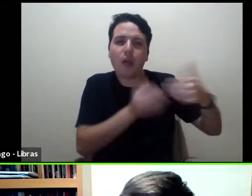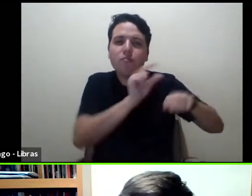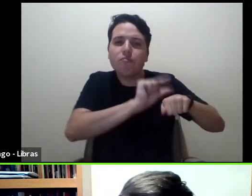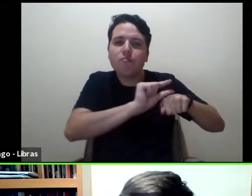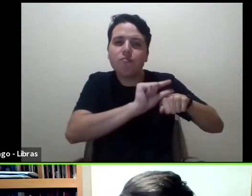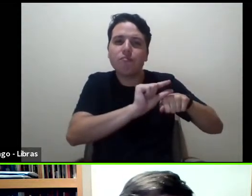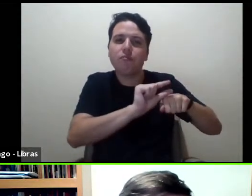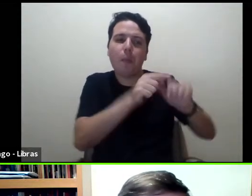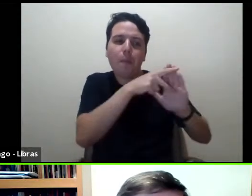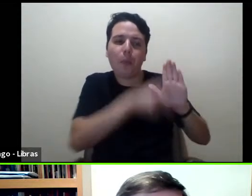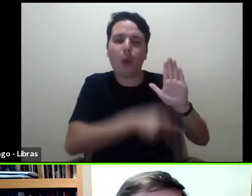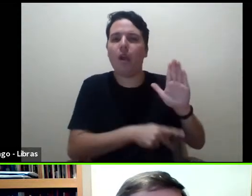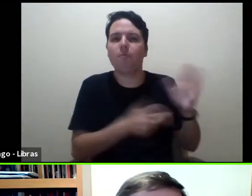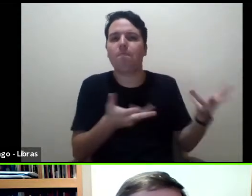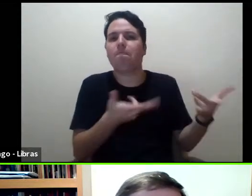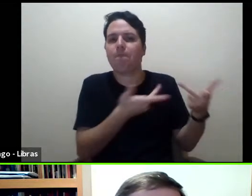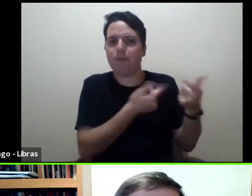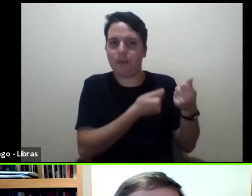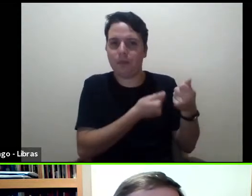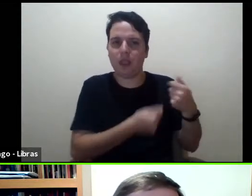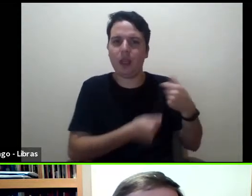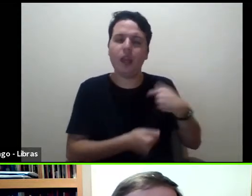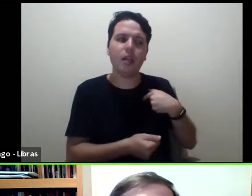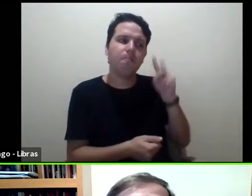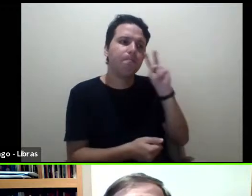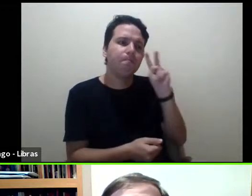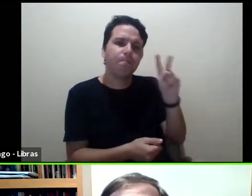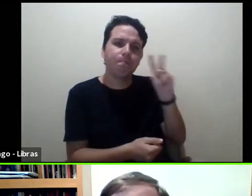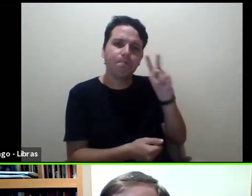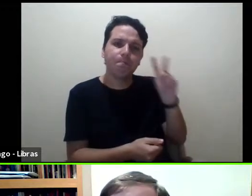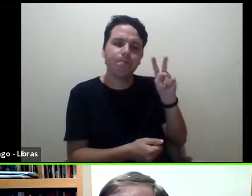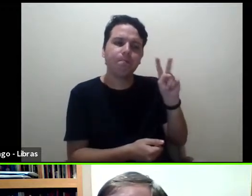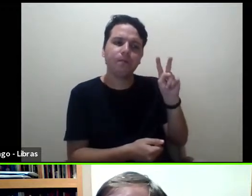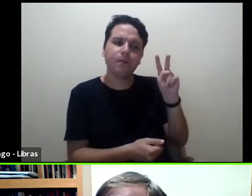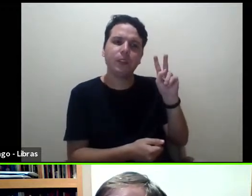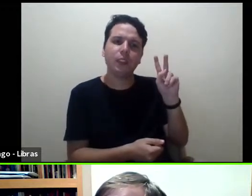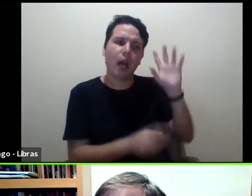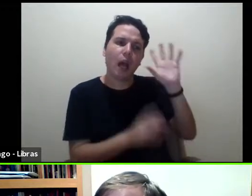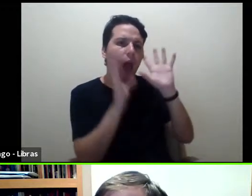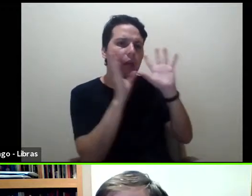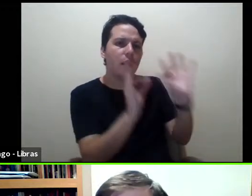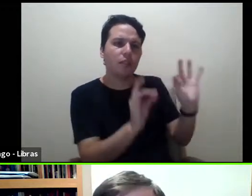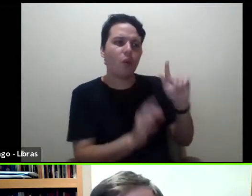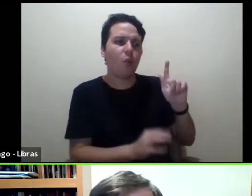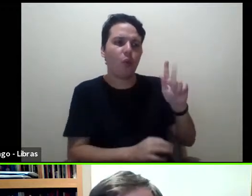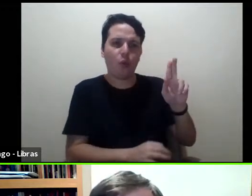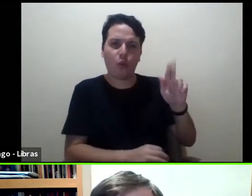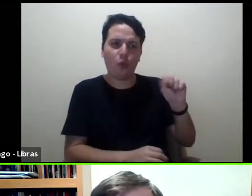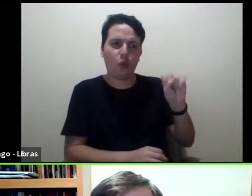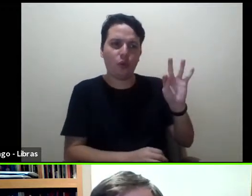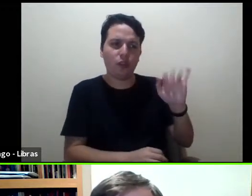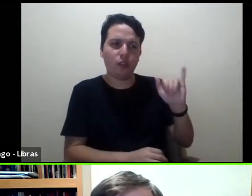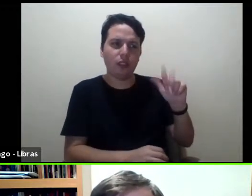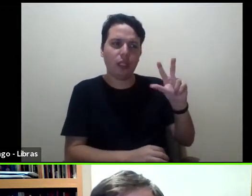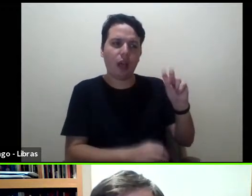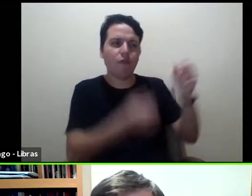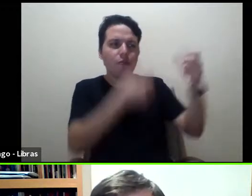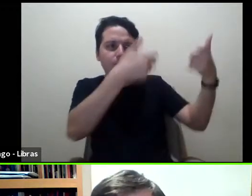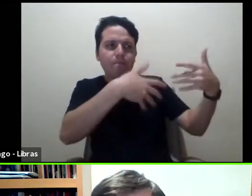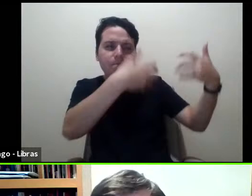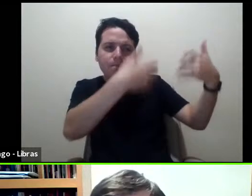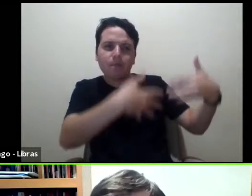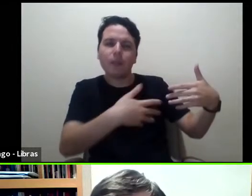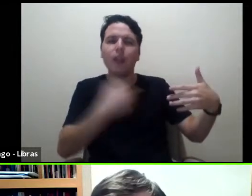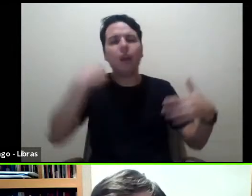Eu estava ouvindo muito o que o Gustavo dizia e pensando um pouco nessa tradição mesmo brasileira